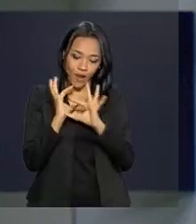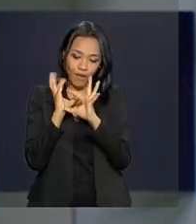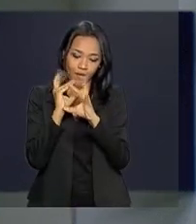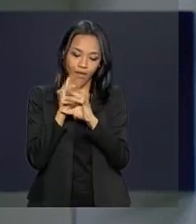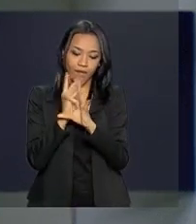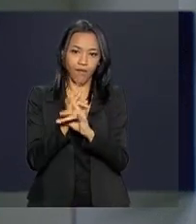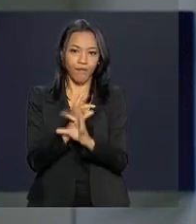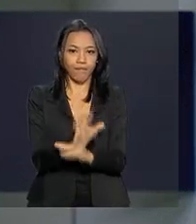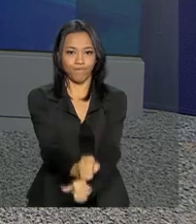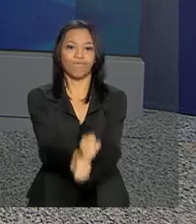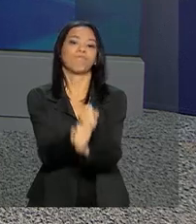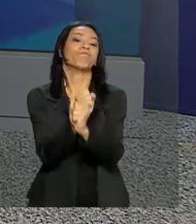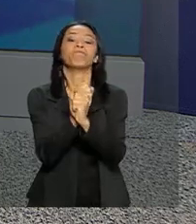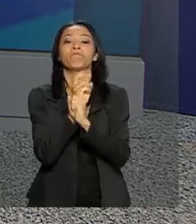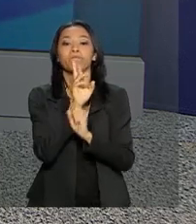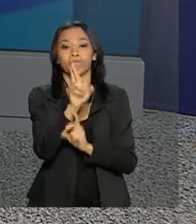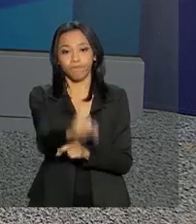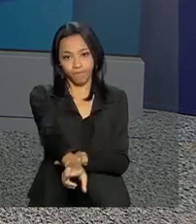dos resultados.